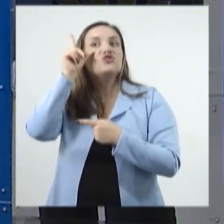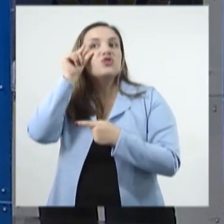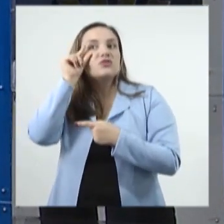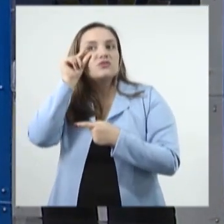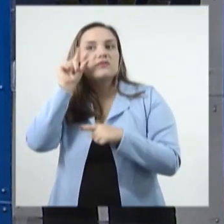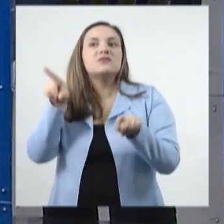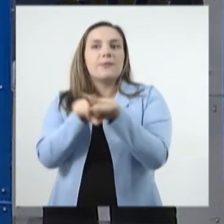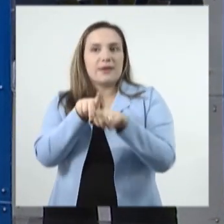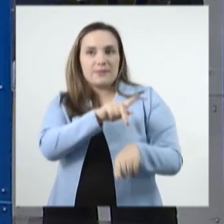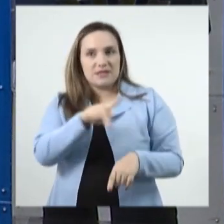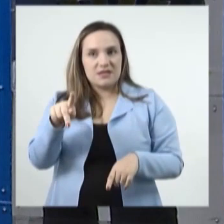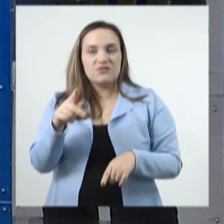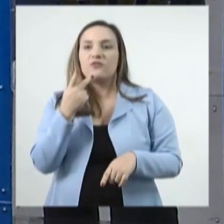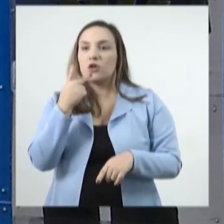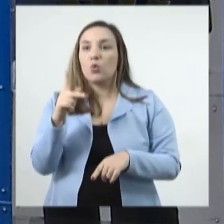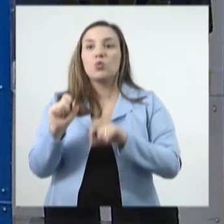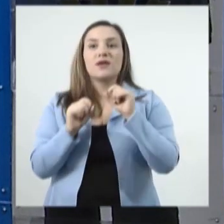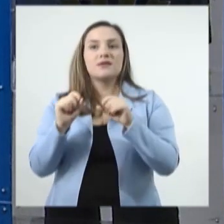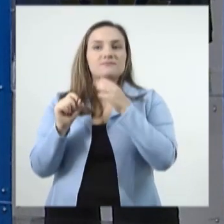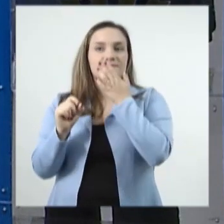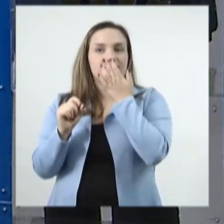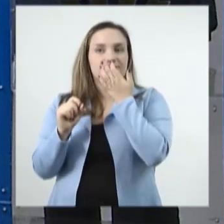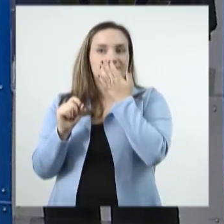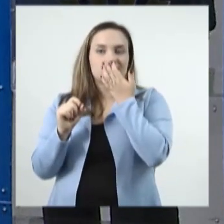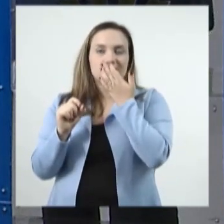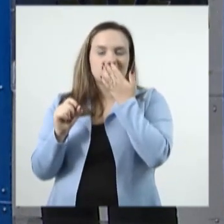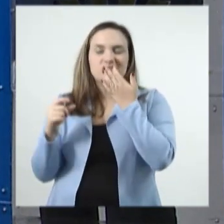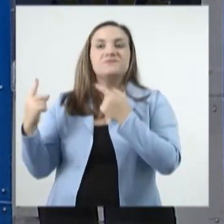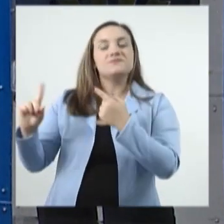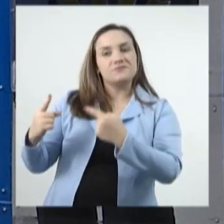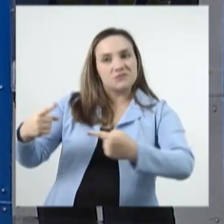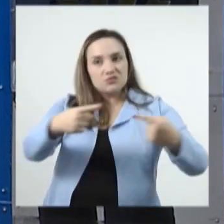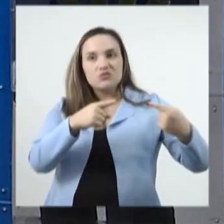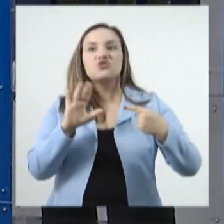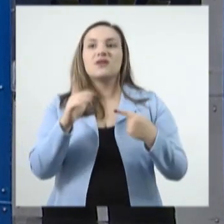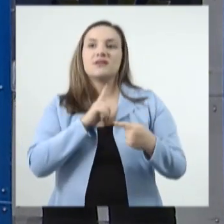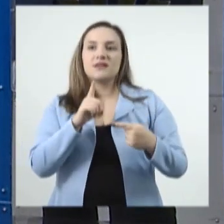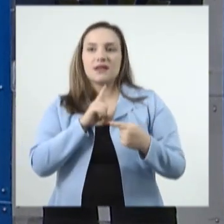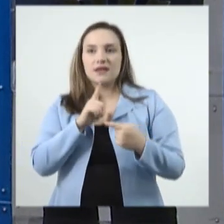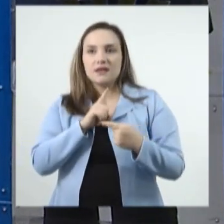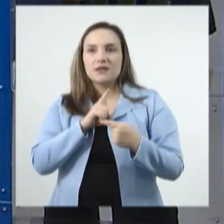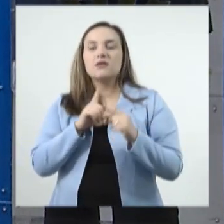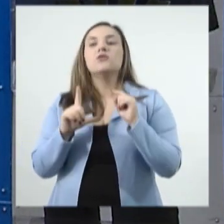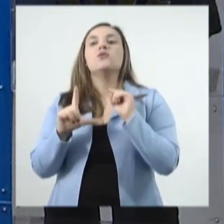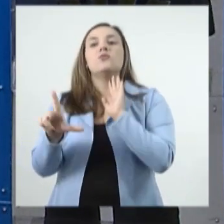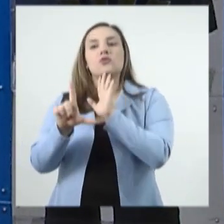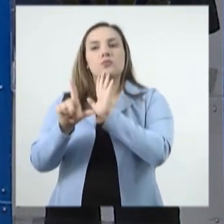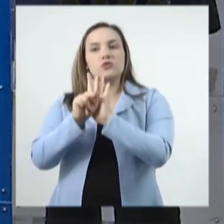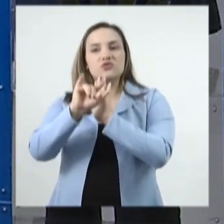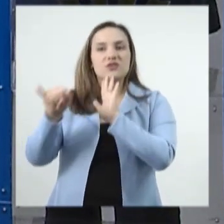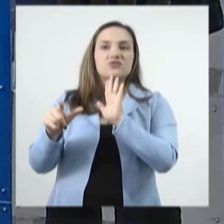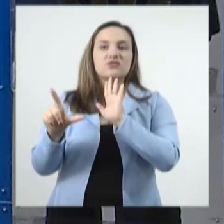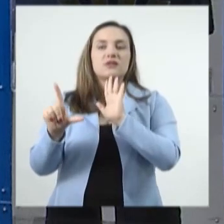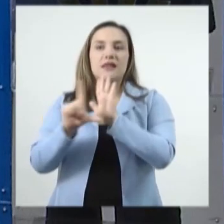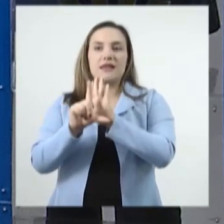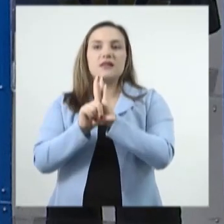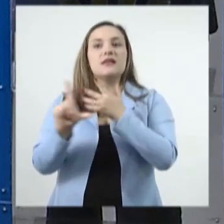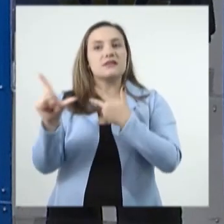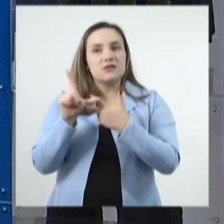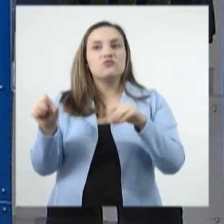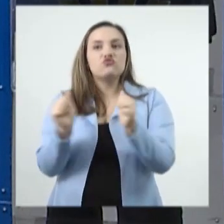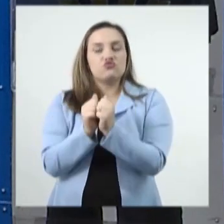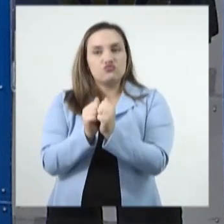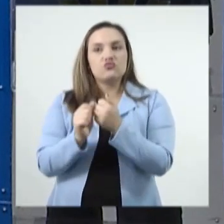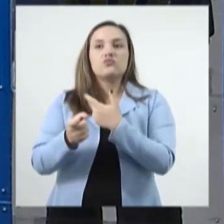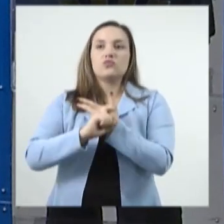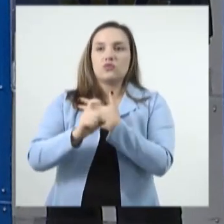ele falou sobre esse intenso diálogo com a Casa de Leis, com o poder legislativo, que também citou a lei do